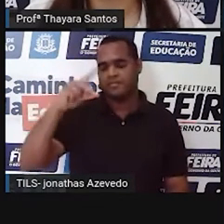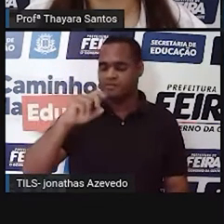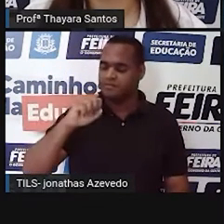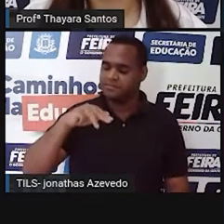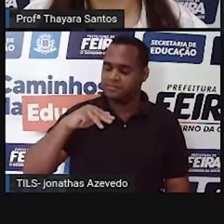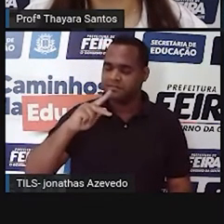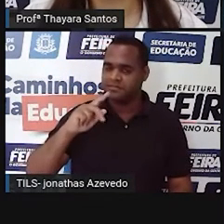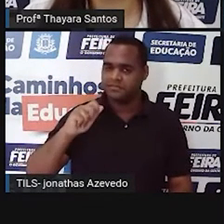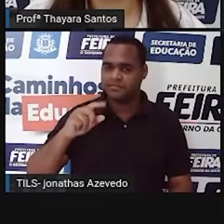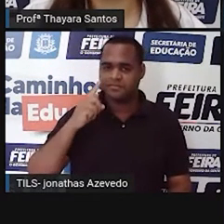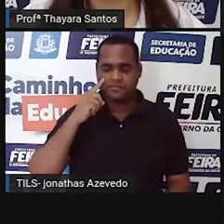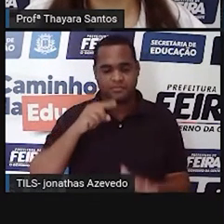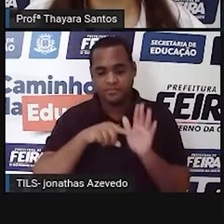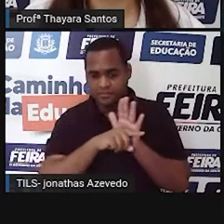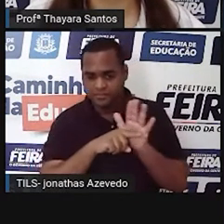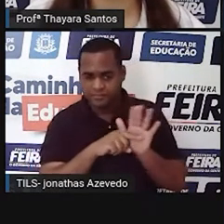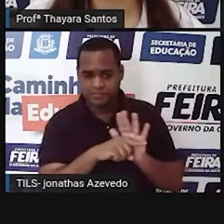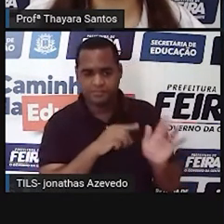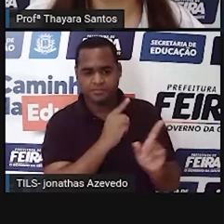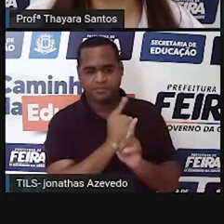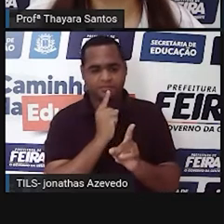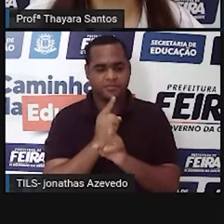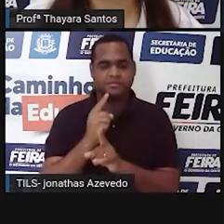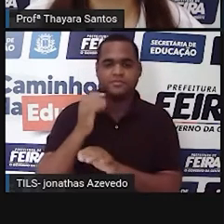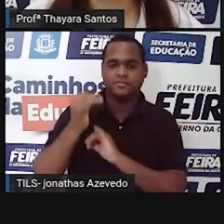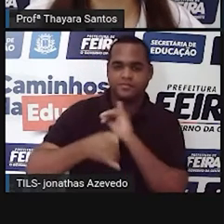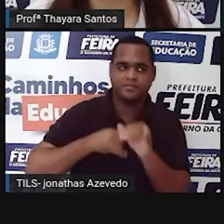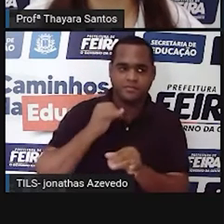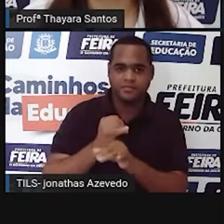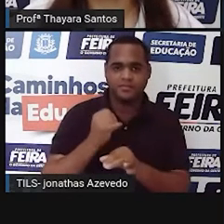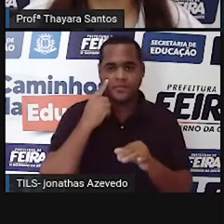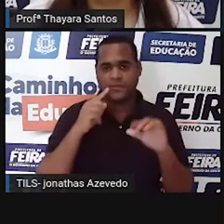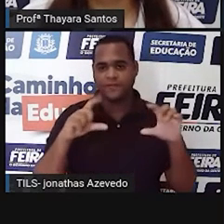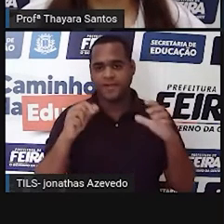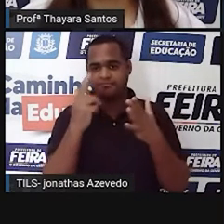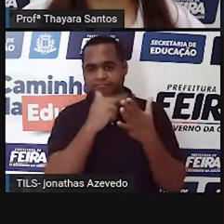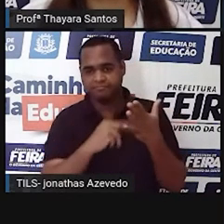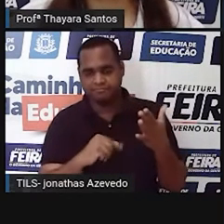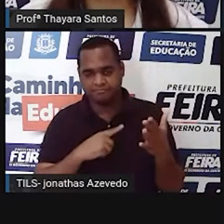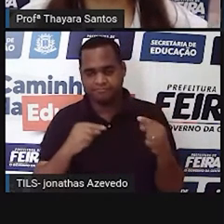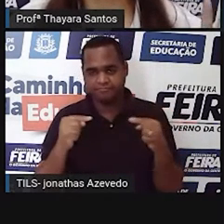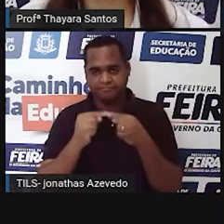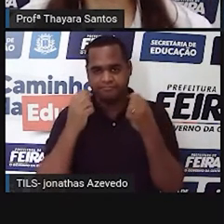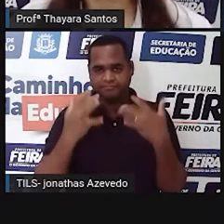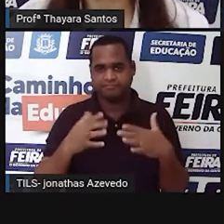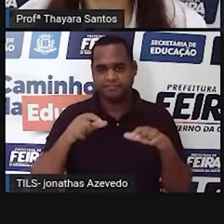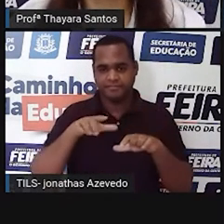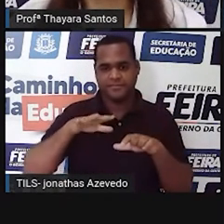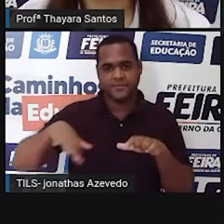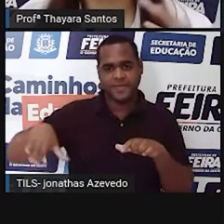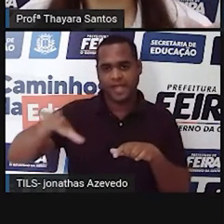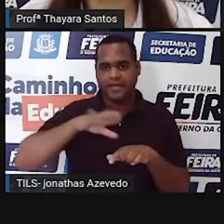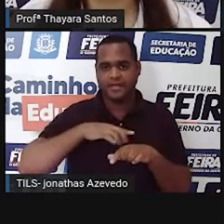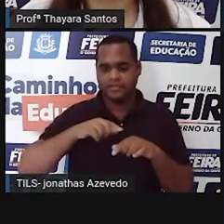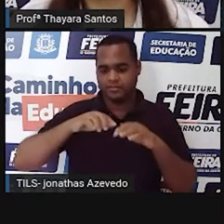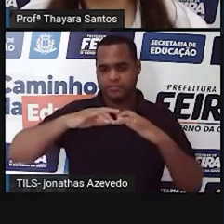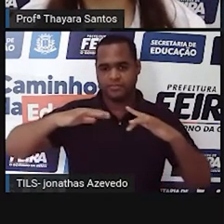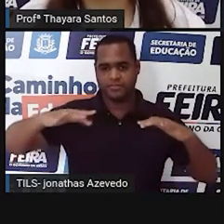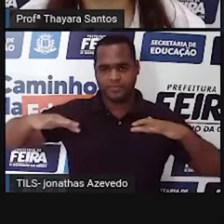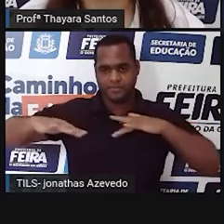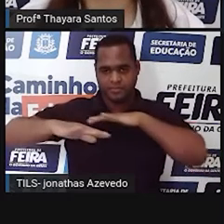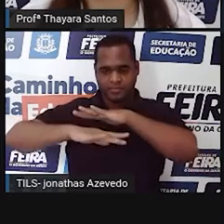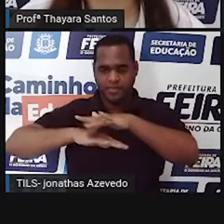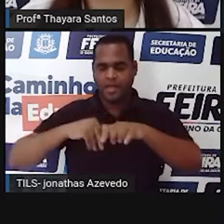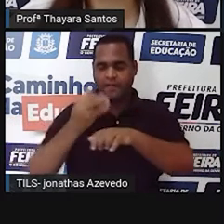pesquisa na internet o Pampa, a gente vê imagens como essa. Ele é uma área de planície com vegetação